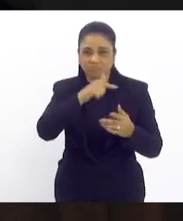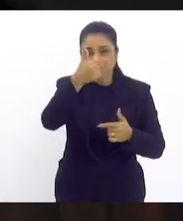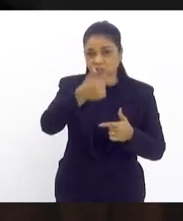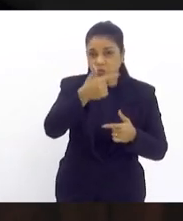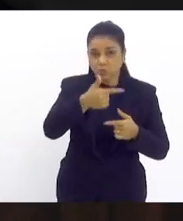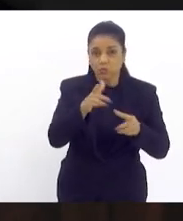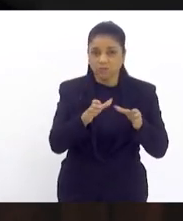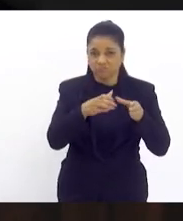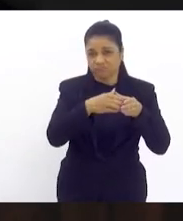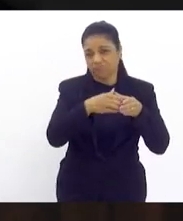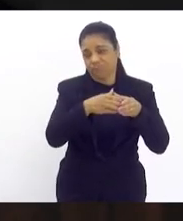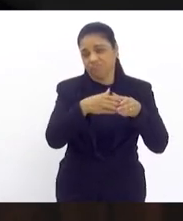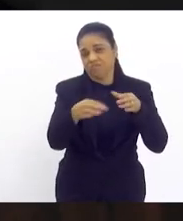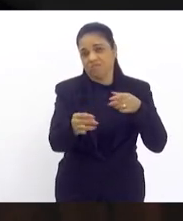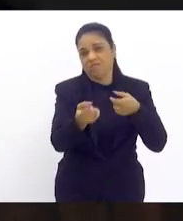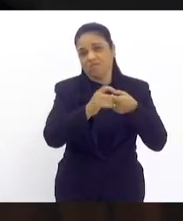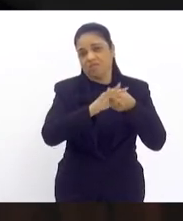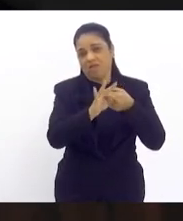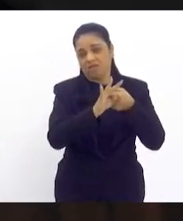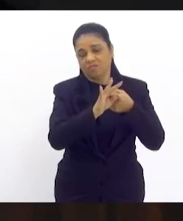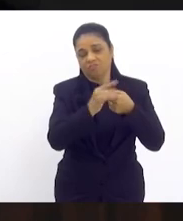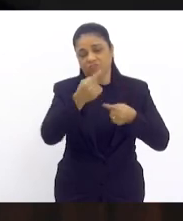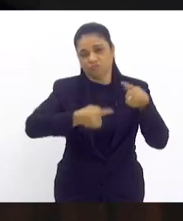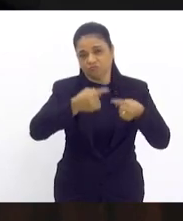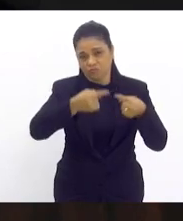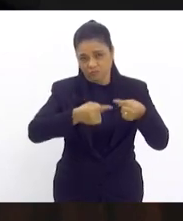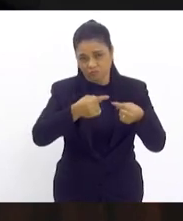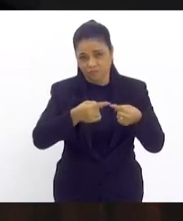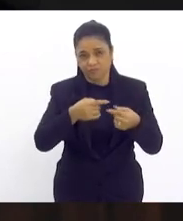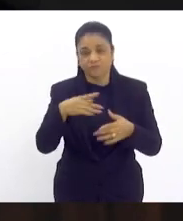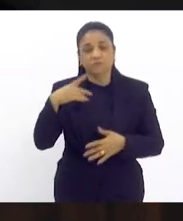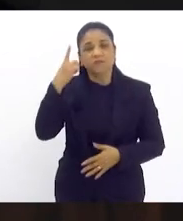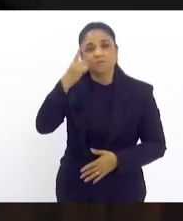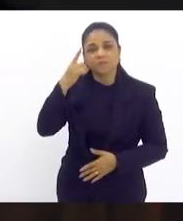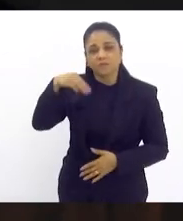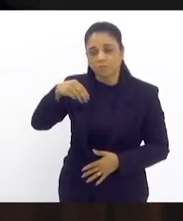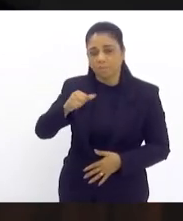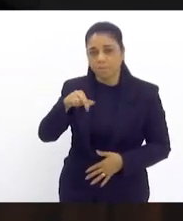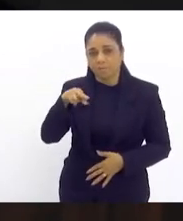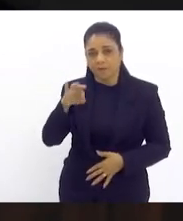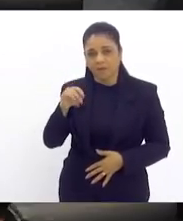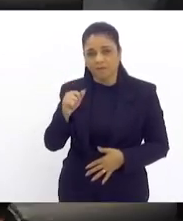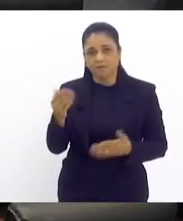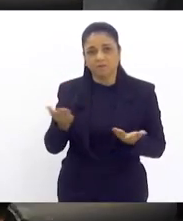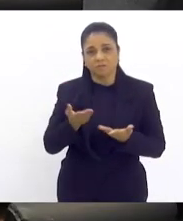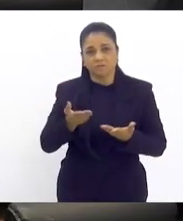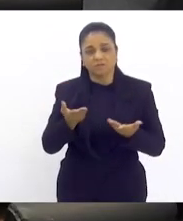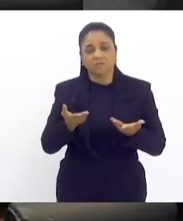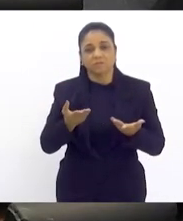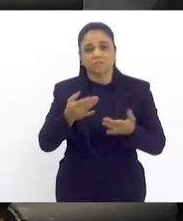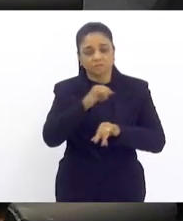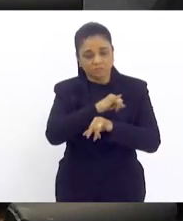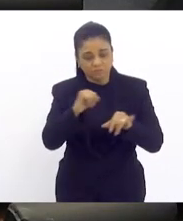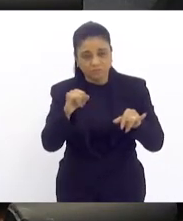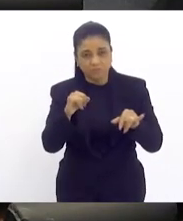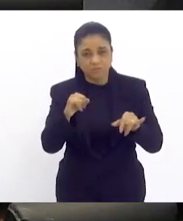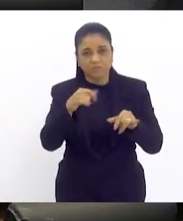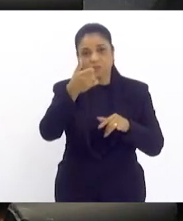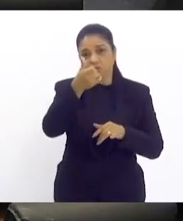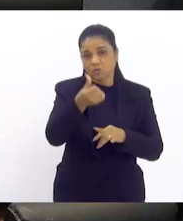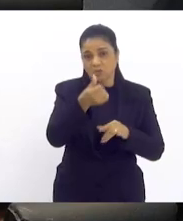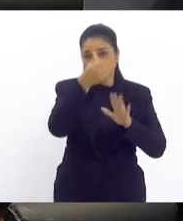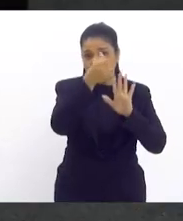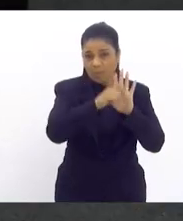discussão. Deputada Marta Rocha. Eu queria, no momento oportuno, após o senhor anunciar o sexto projeto,